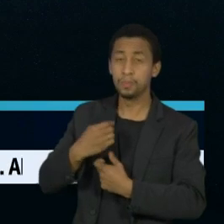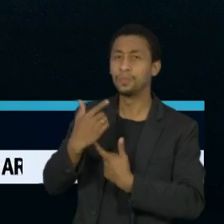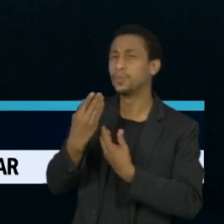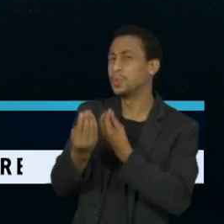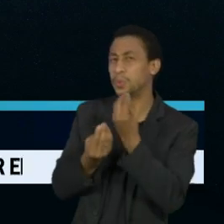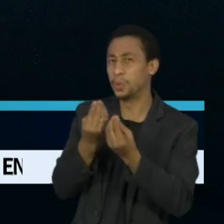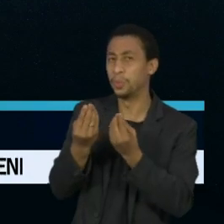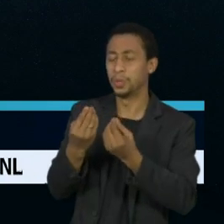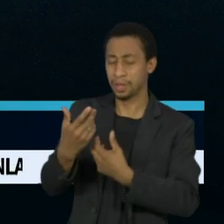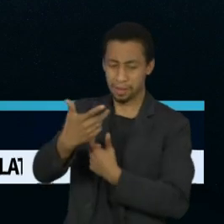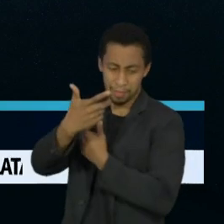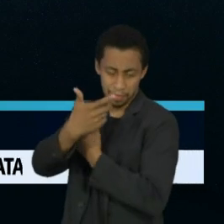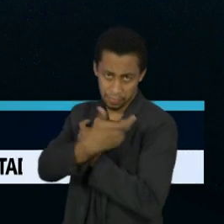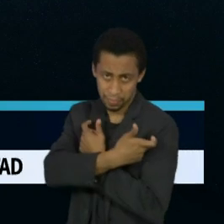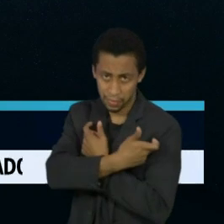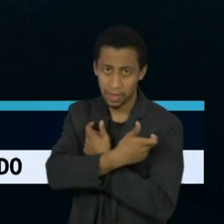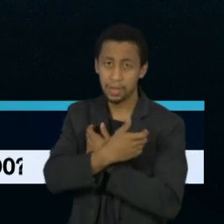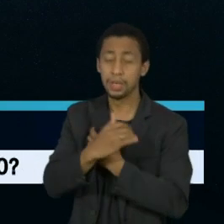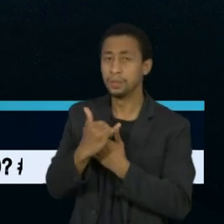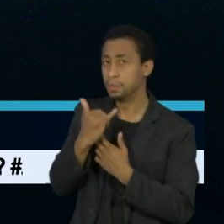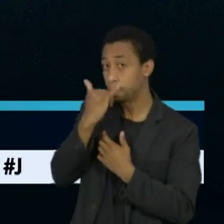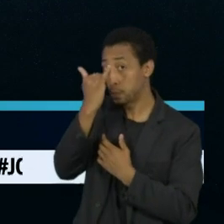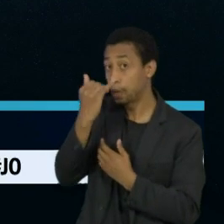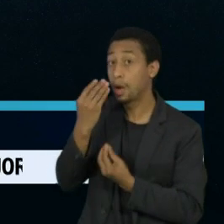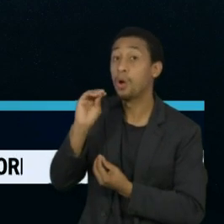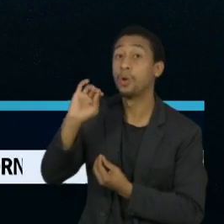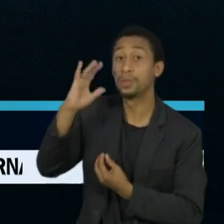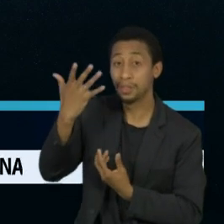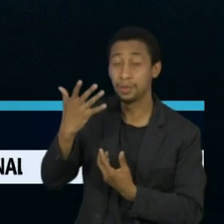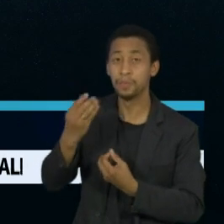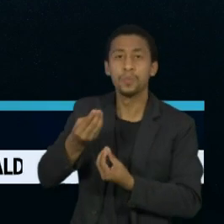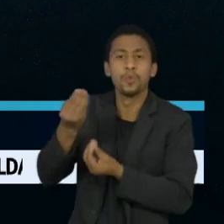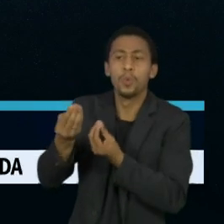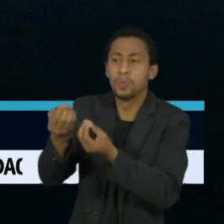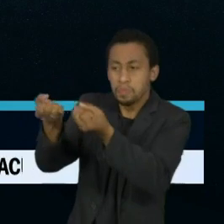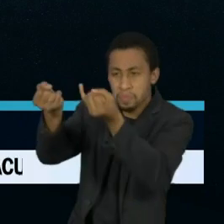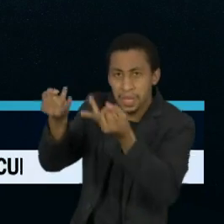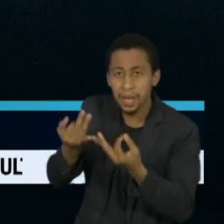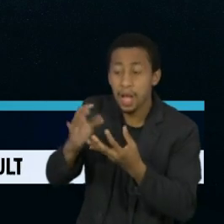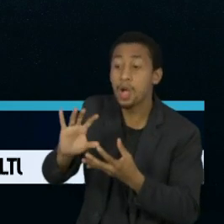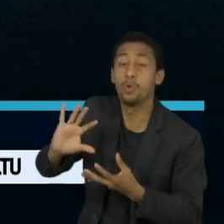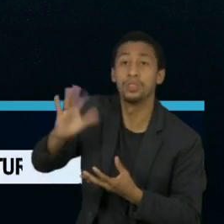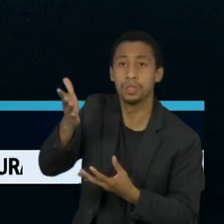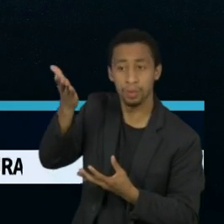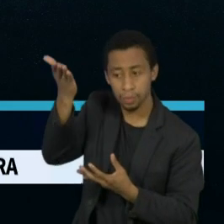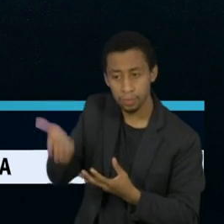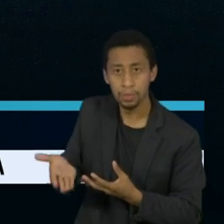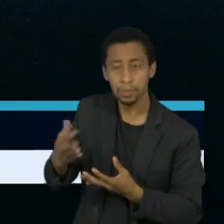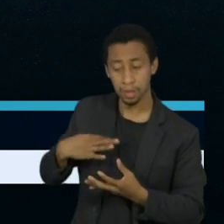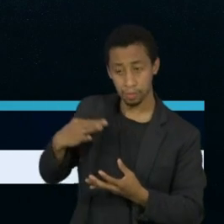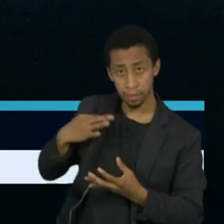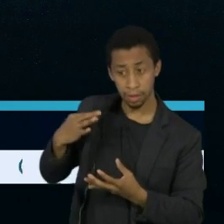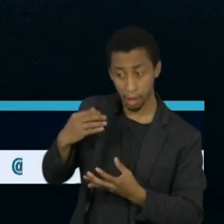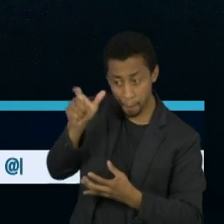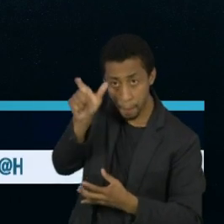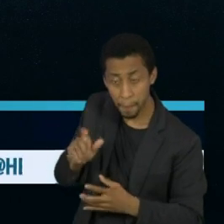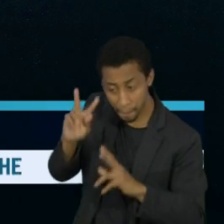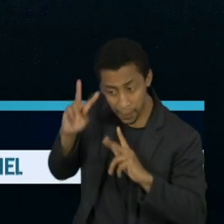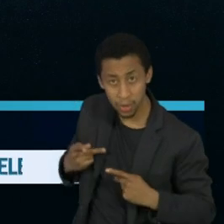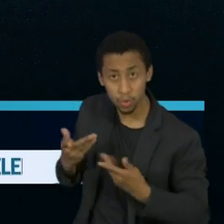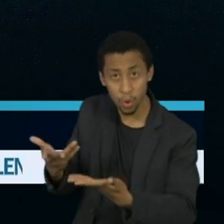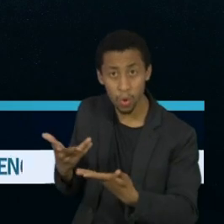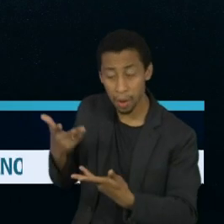da AstraZeneca com a necessidade de se esclarecer o caso. O caso, na verdade, é de uma pessoa que